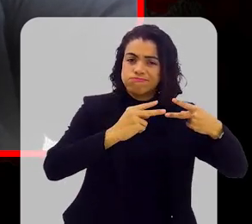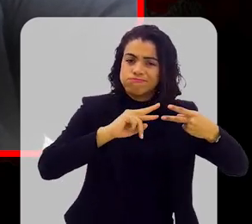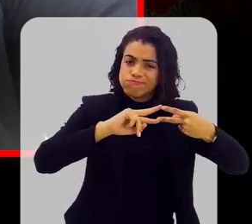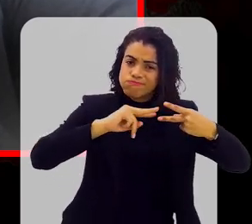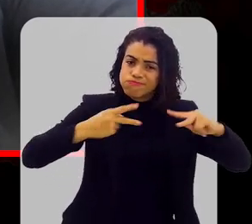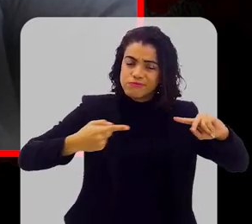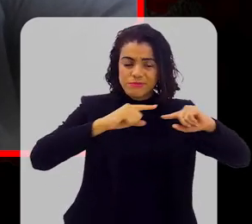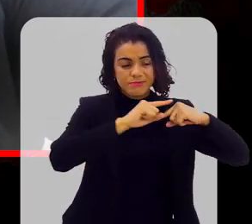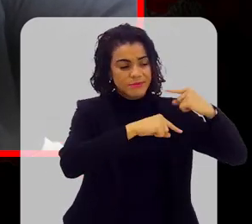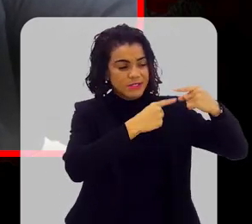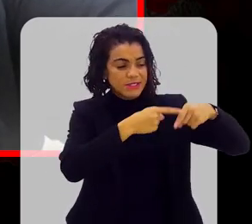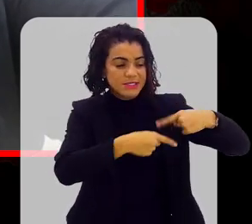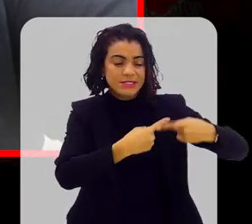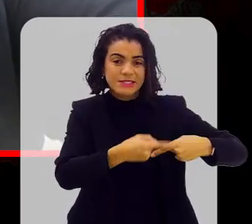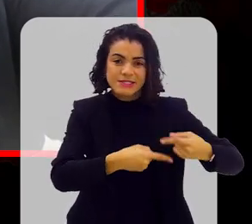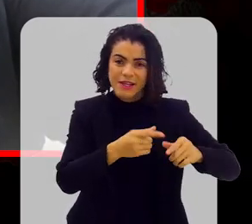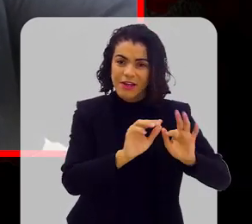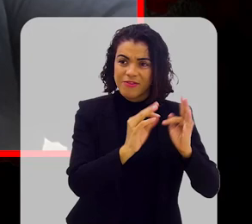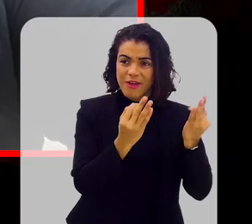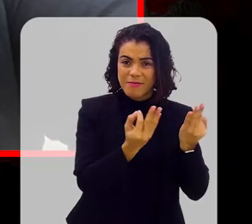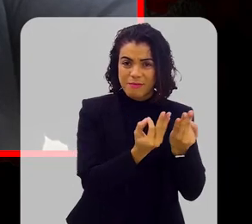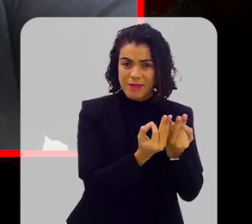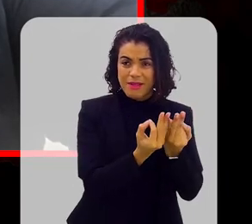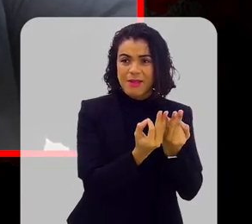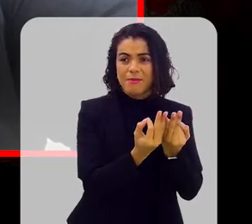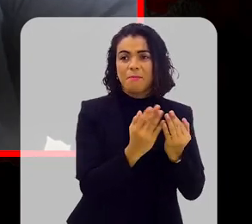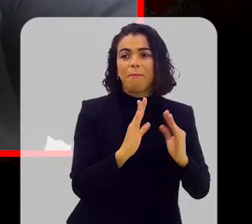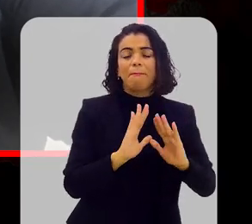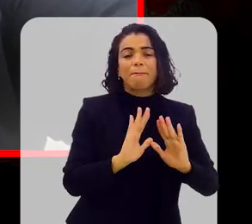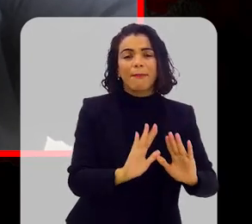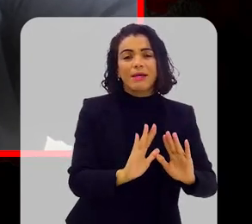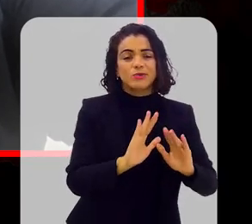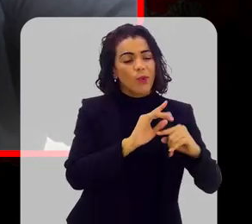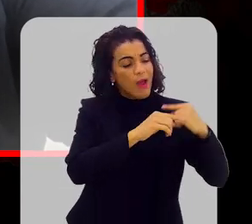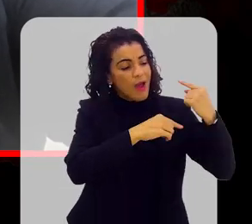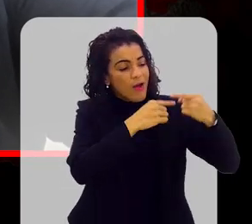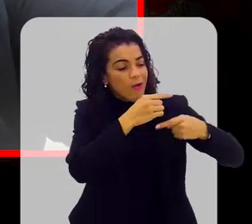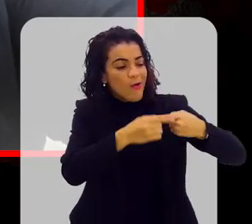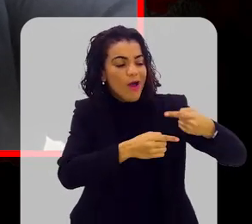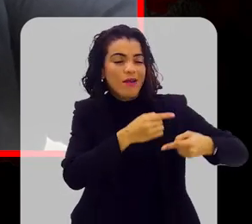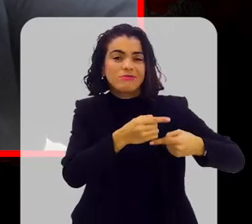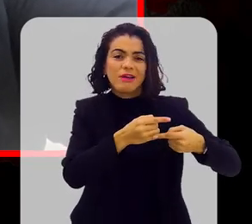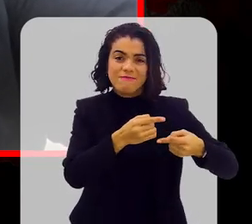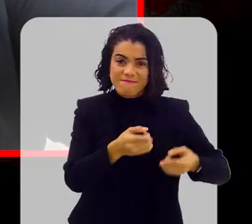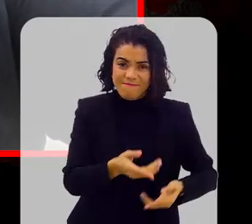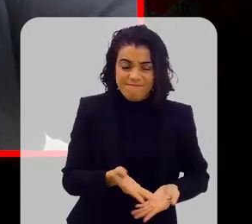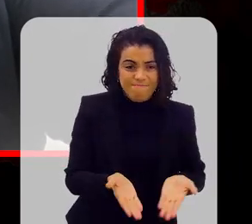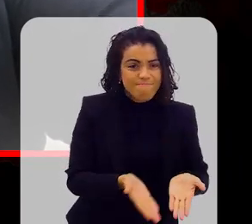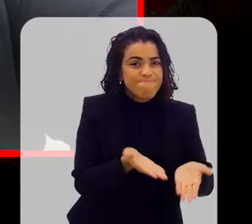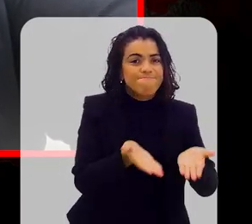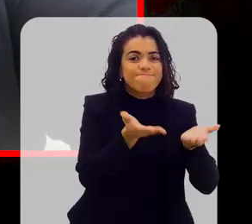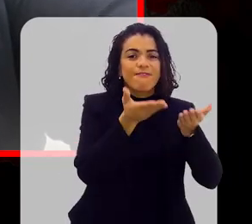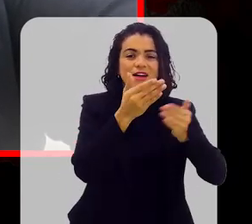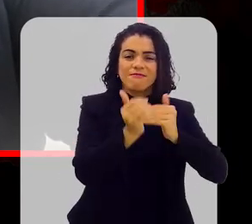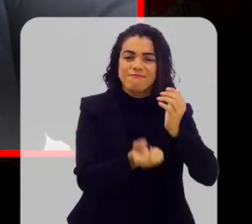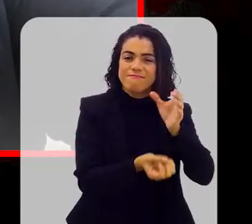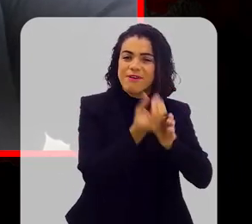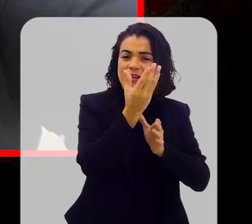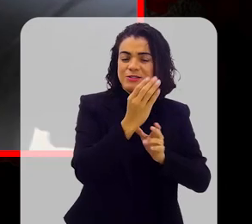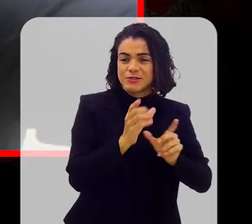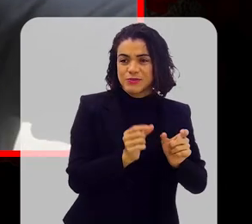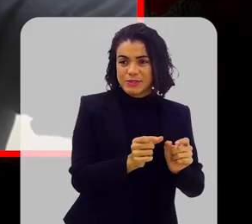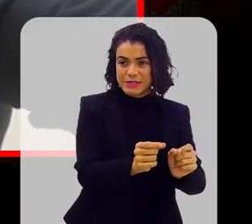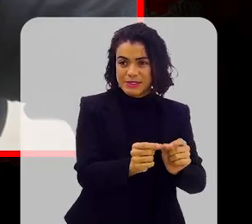classificada propriamente como uma síndrome genética relacionada a câncer, mas a hereditariedade propicia, que facilita o desenvolvimento do câncer.